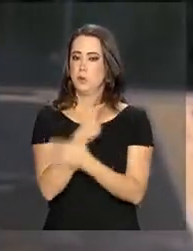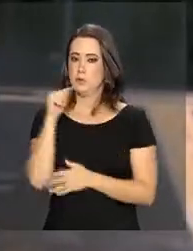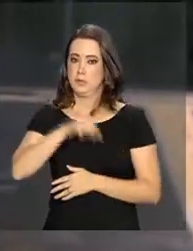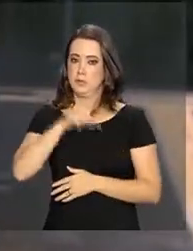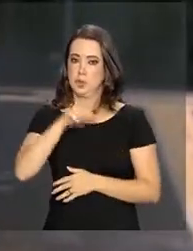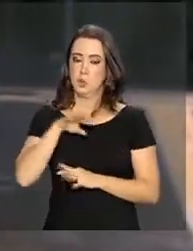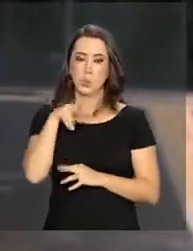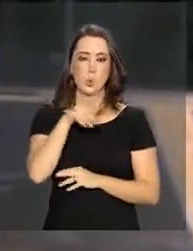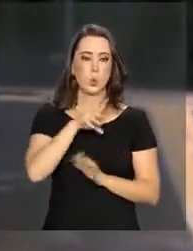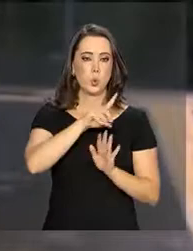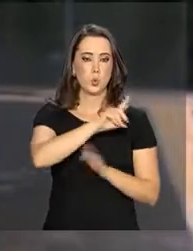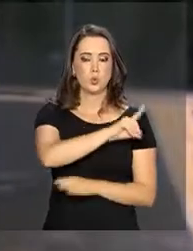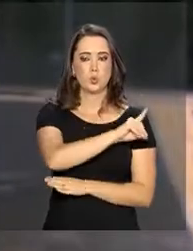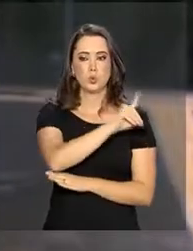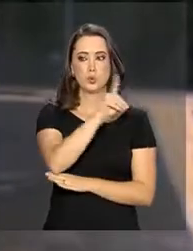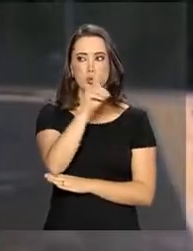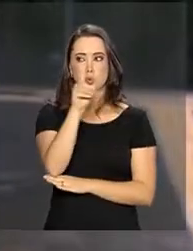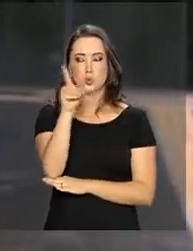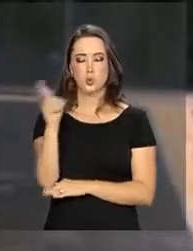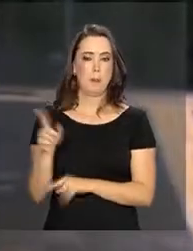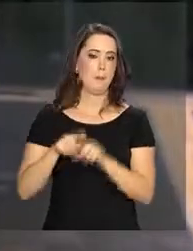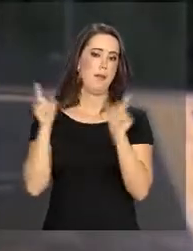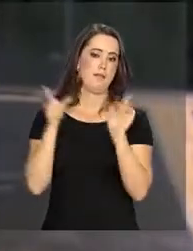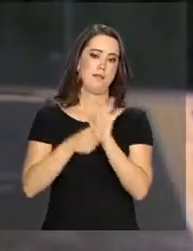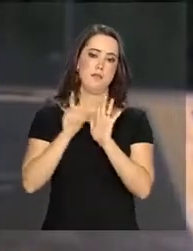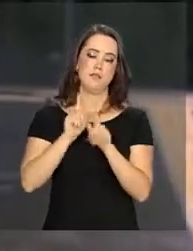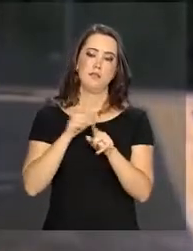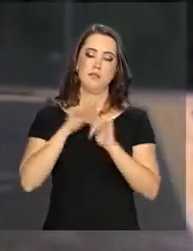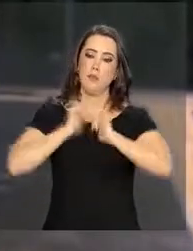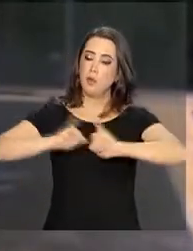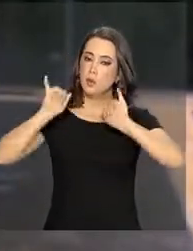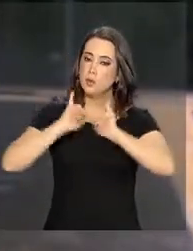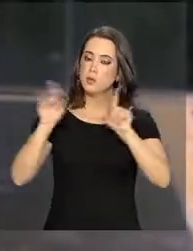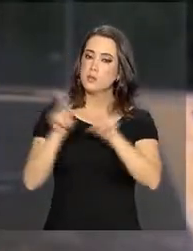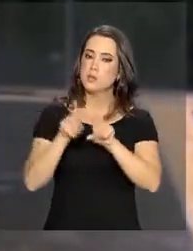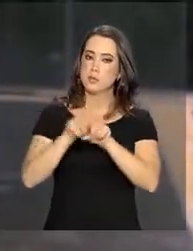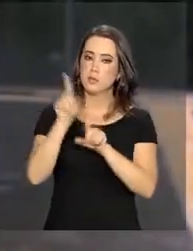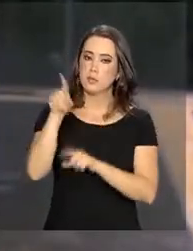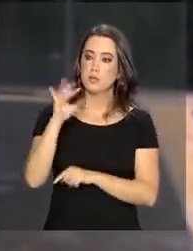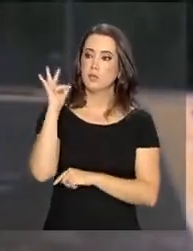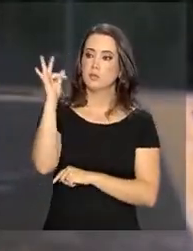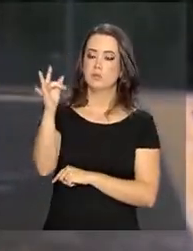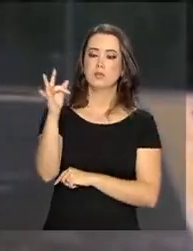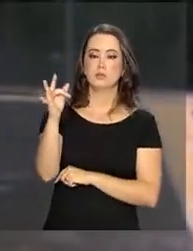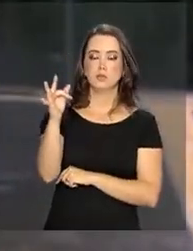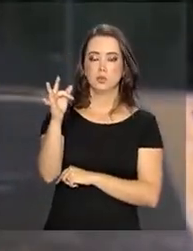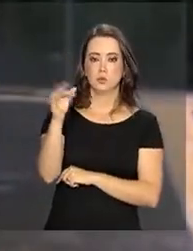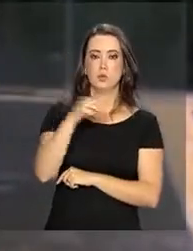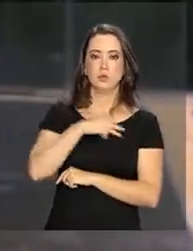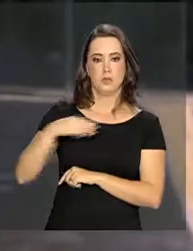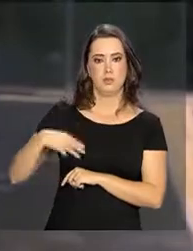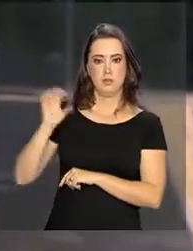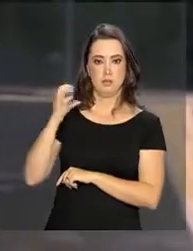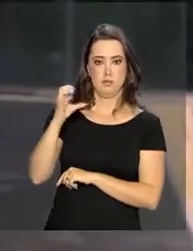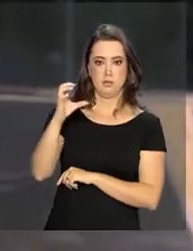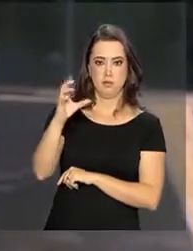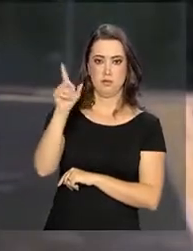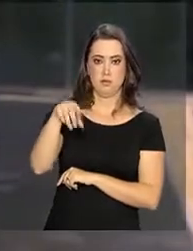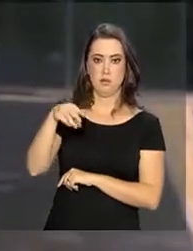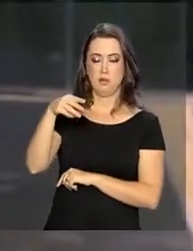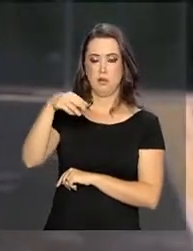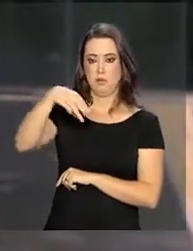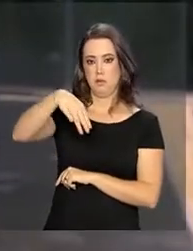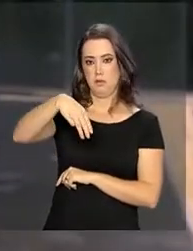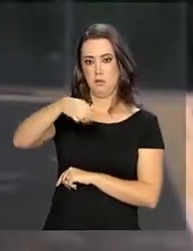durante todo o dia, e mais que mais cedo teve um anúncio aí foi do futuro ministro da Ciência e Tecnologia, Marcos